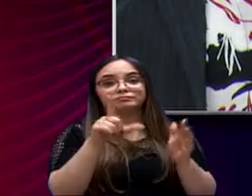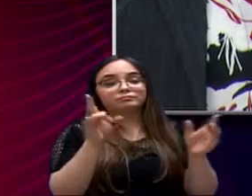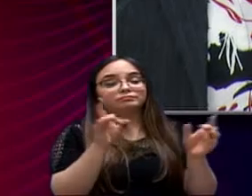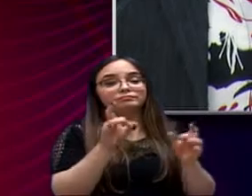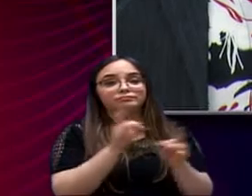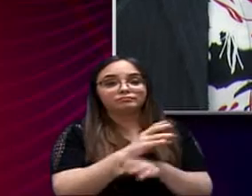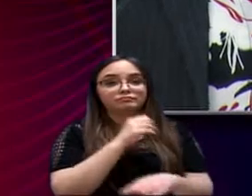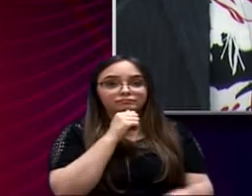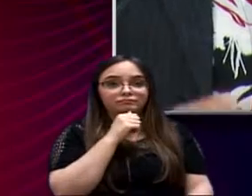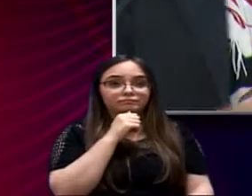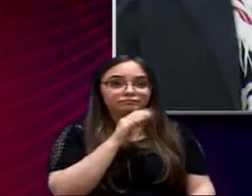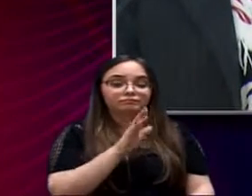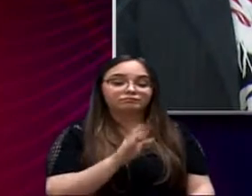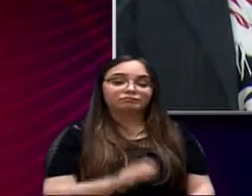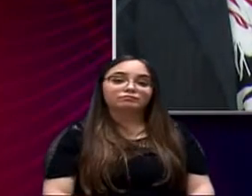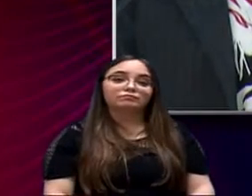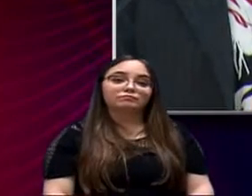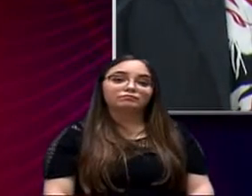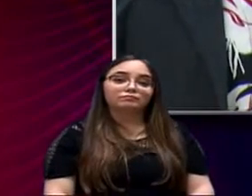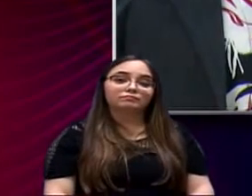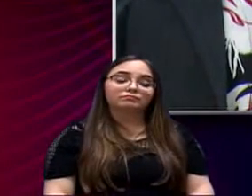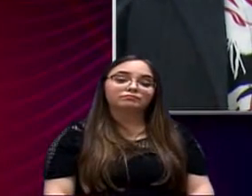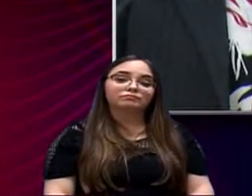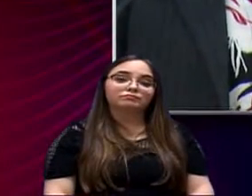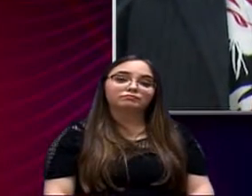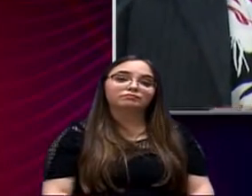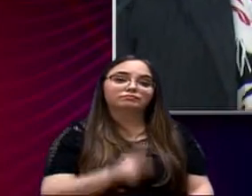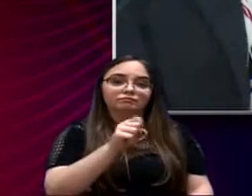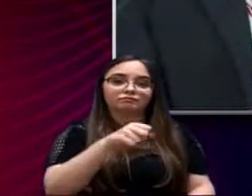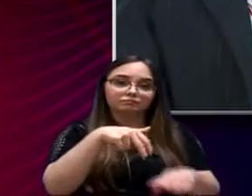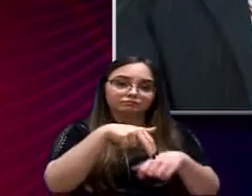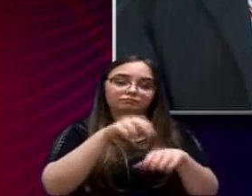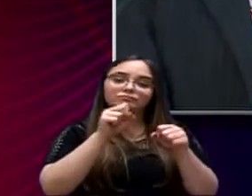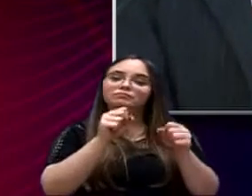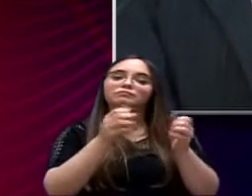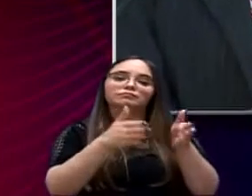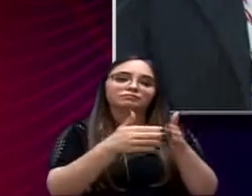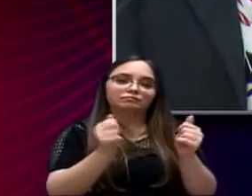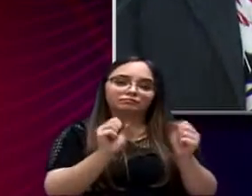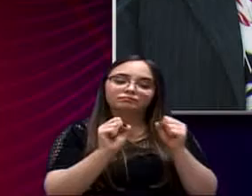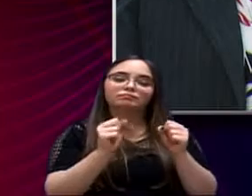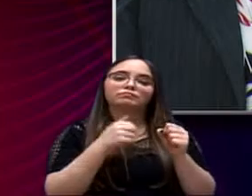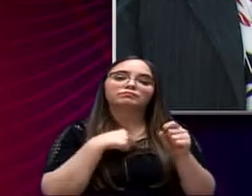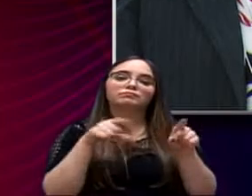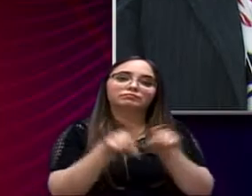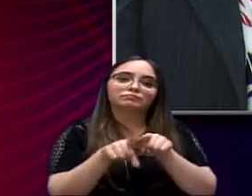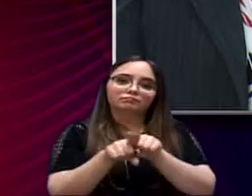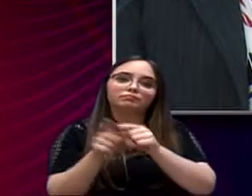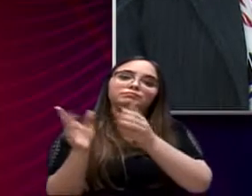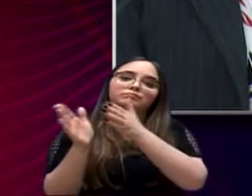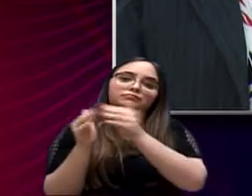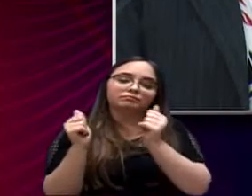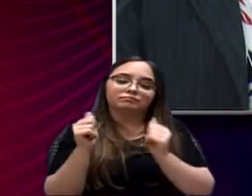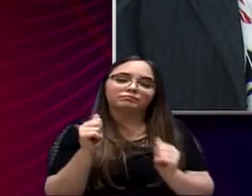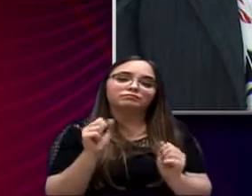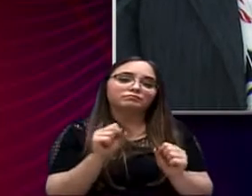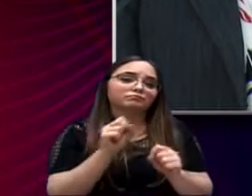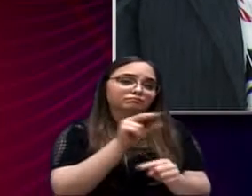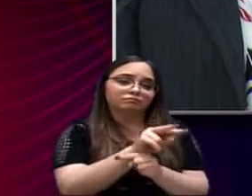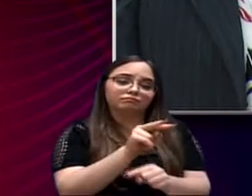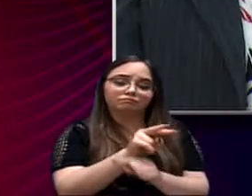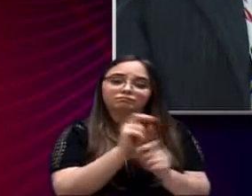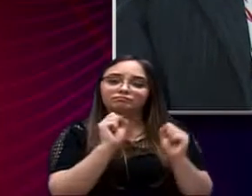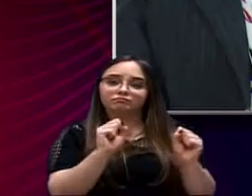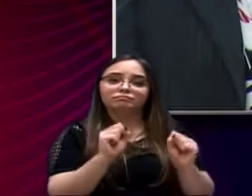interagir com vossa excelência? Vossa excelência está aí, usa a tribuna, pode cobrar, eu também vou fazer esse acompanhamento junto com vossa excelência,